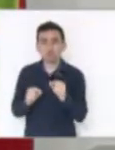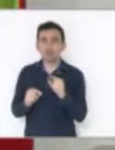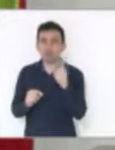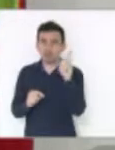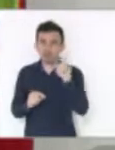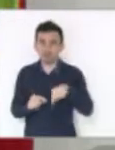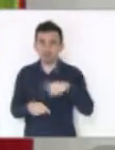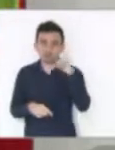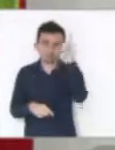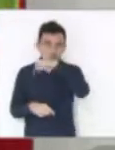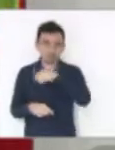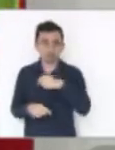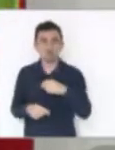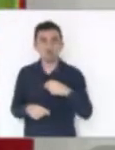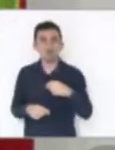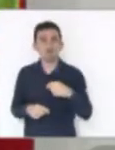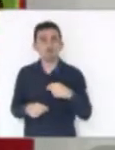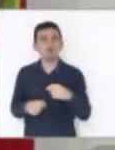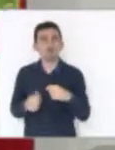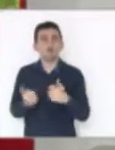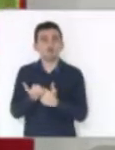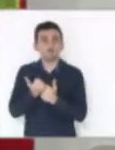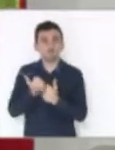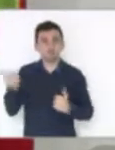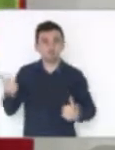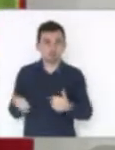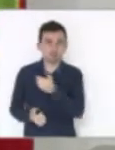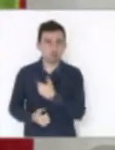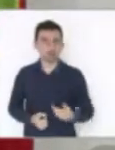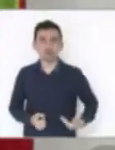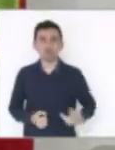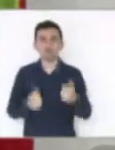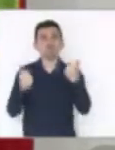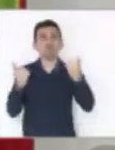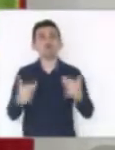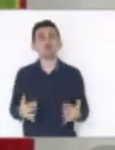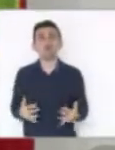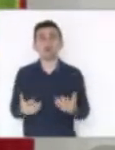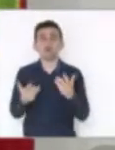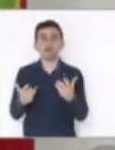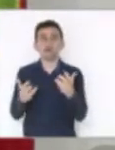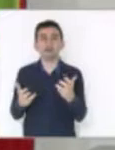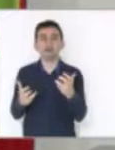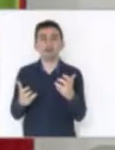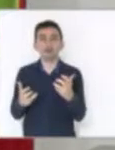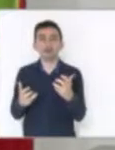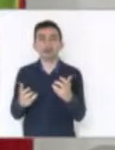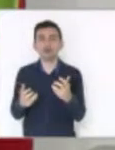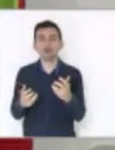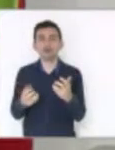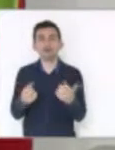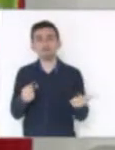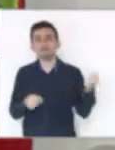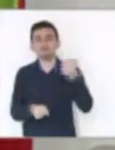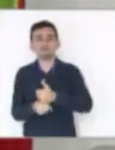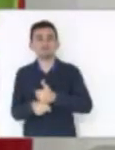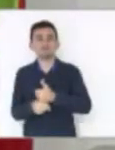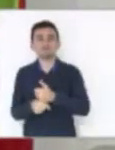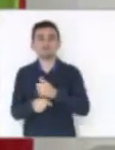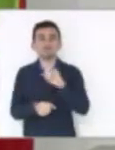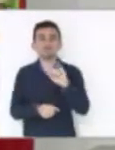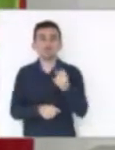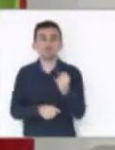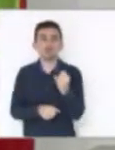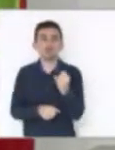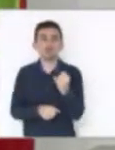complicada, o atual vice-governador dizendo que quer assumir em janeiro e ao mesmo